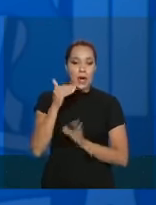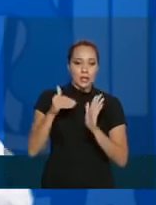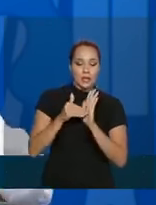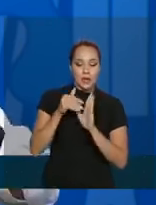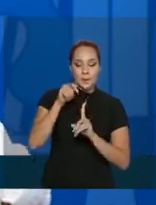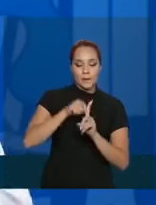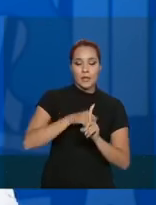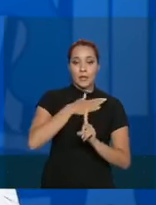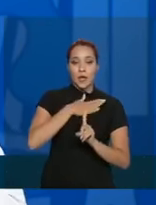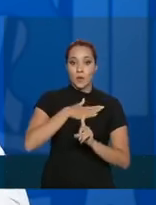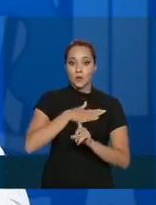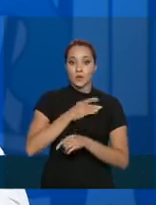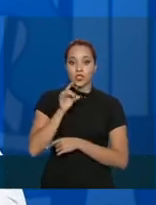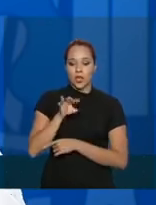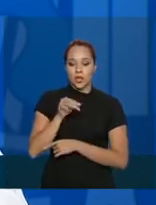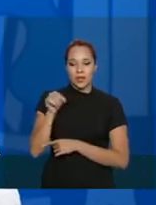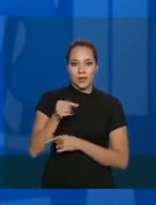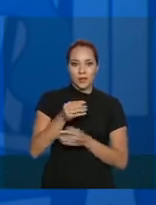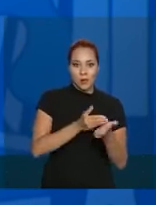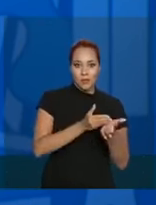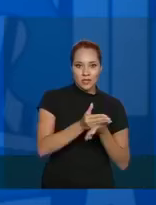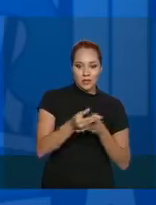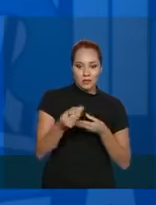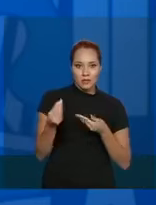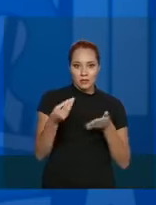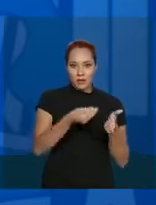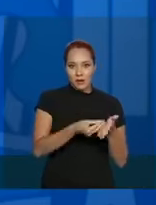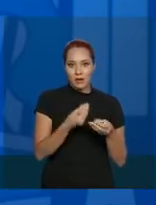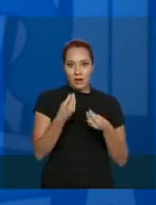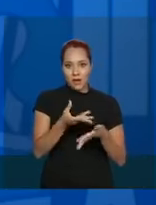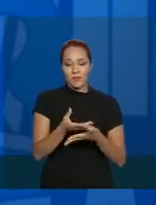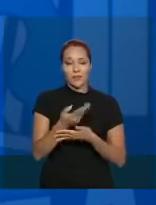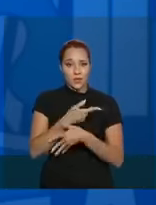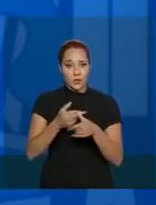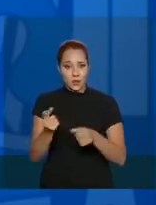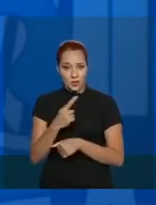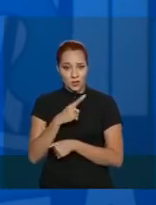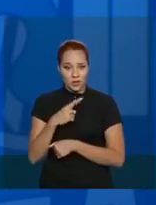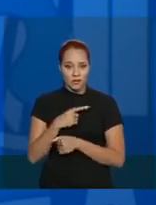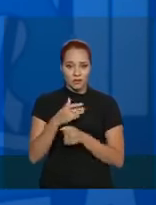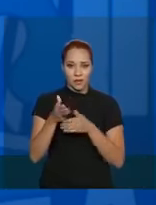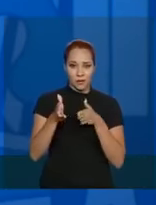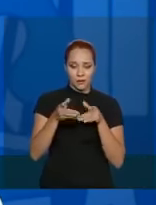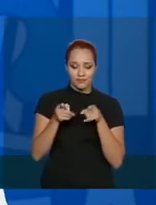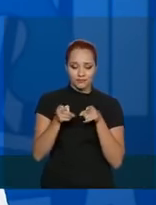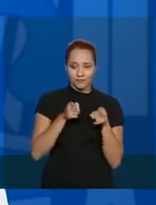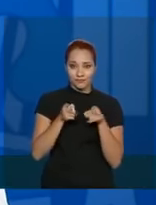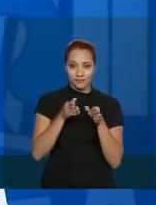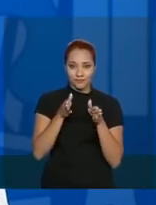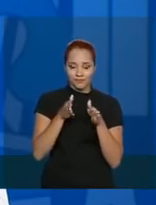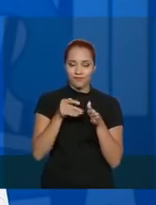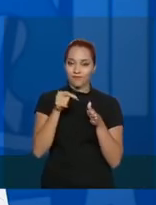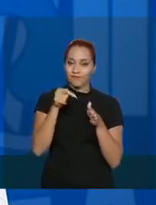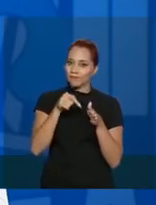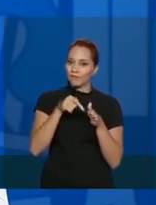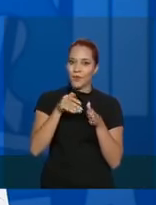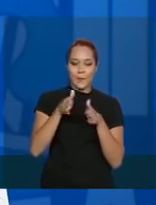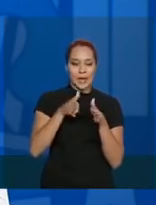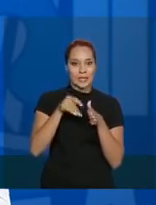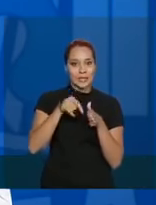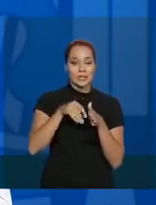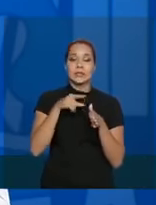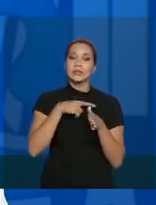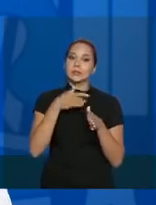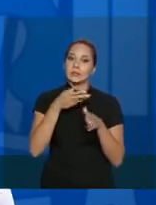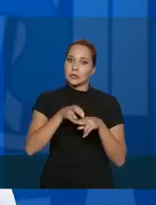Só que entre eles começarem a entregar e o abastecimento que nós temos, tem um gap. Por isso, é mais uma das